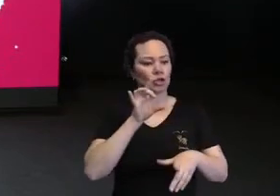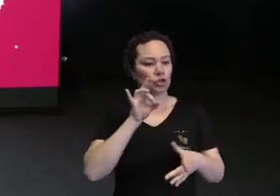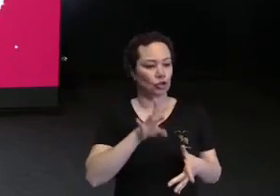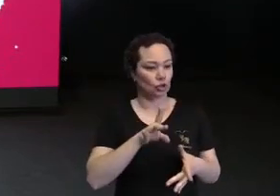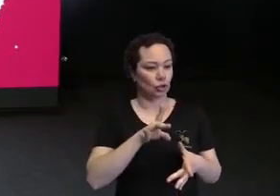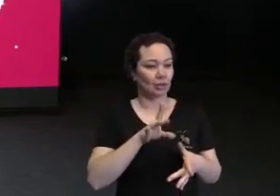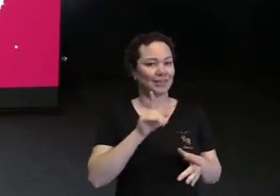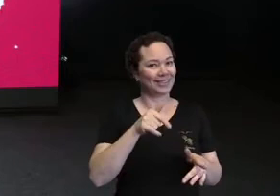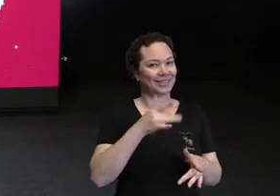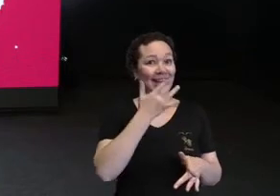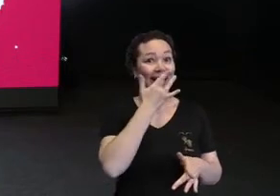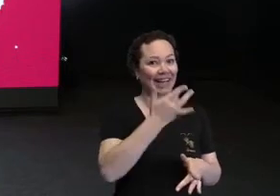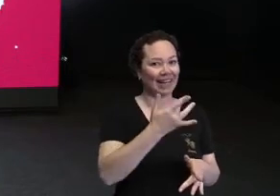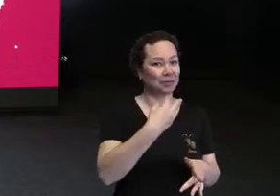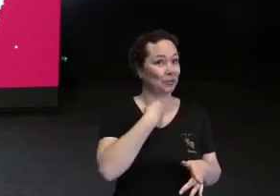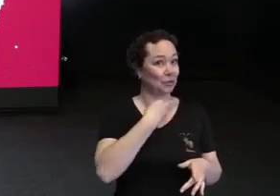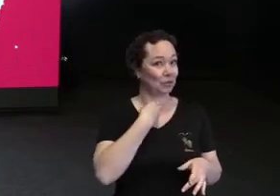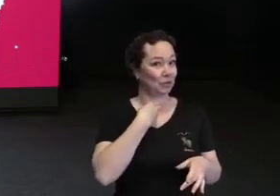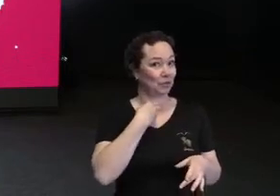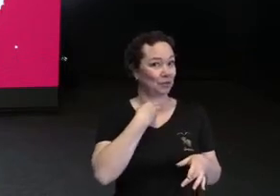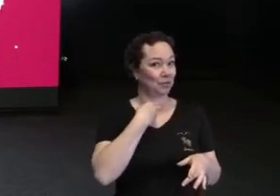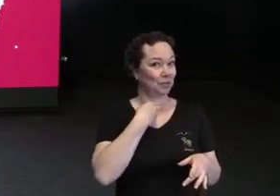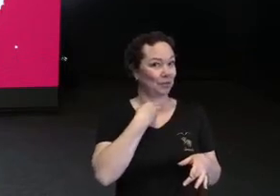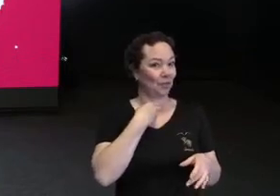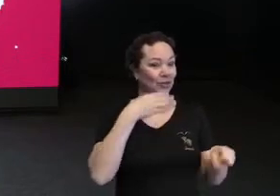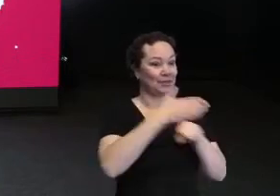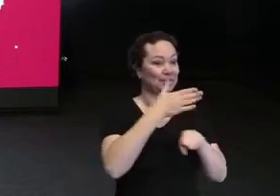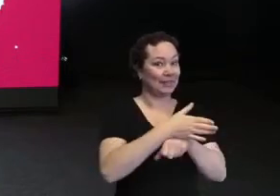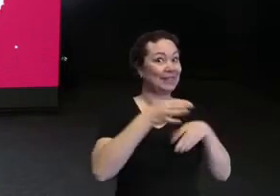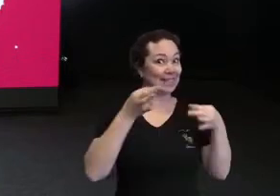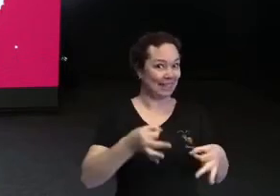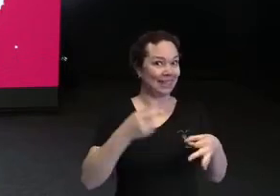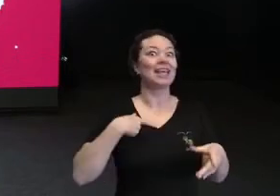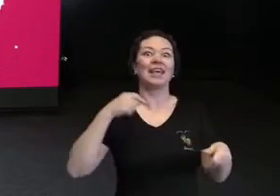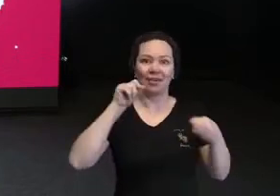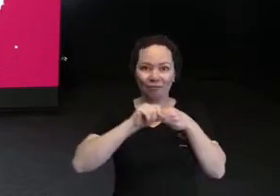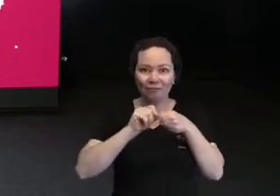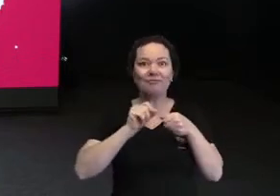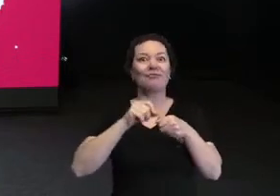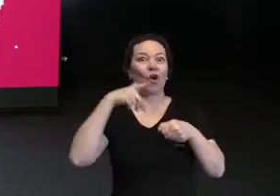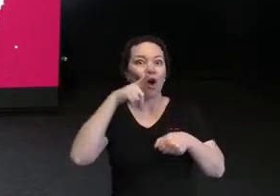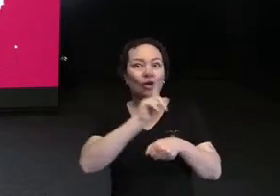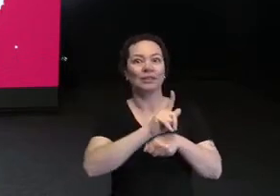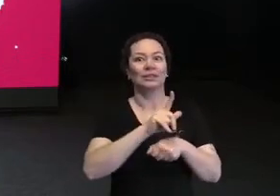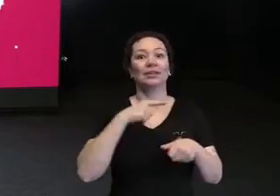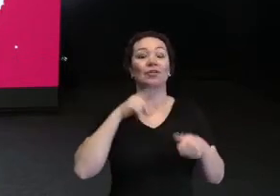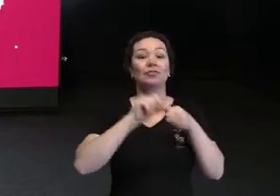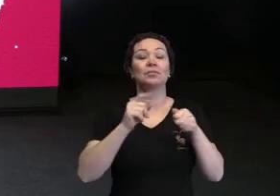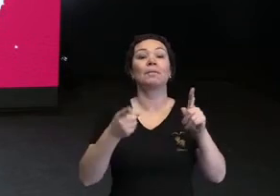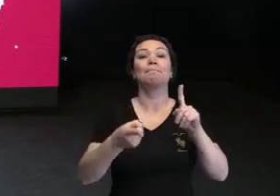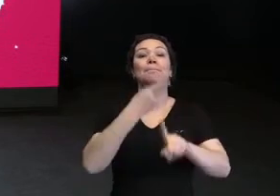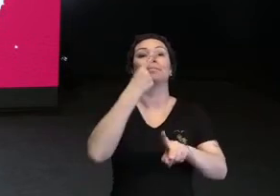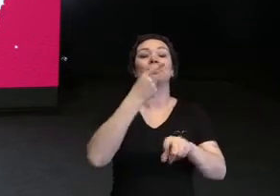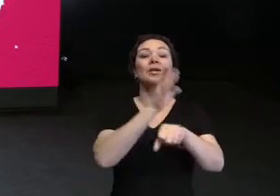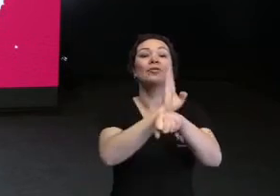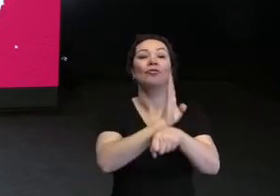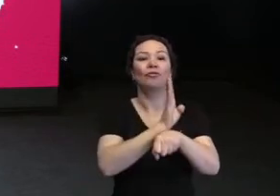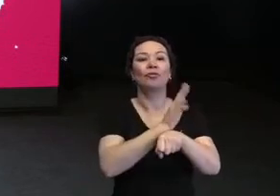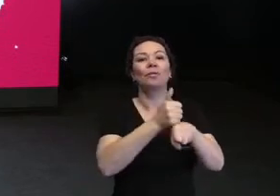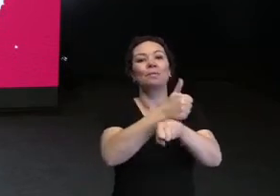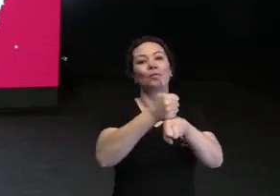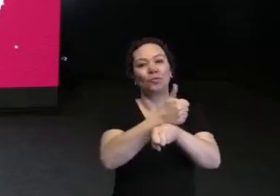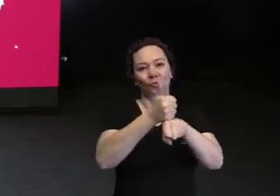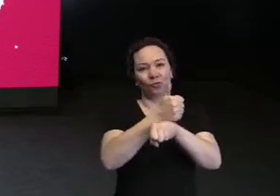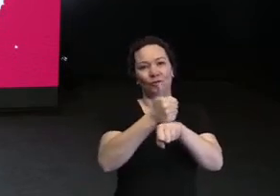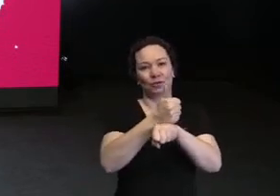pessoas brancas não vão poder, tipo, pegar a minha fatia do bolo, vou fazer. E aí eu fiz o meu primeiro filme profissional mesmo, que se